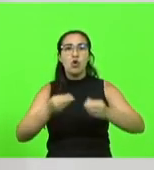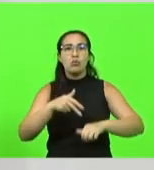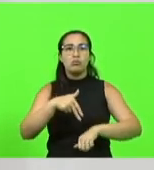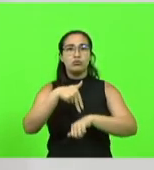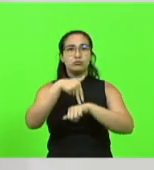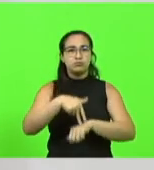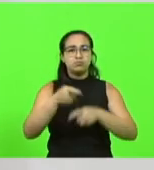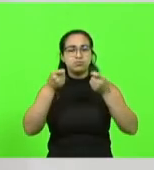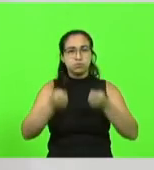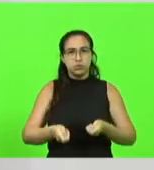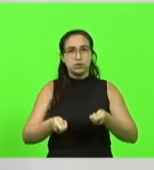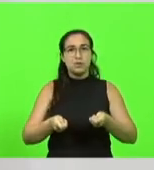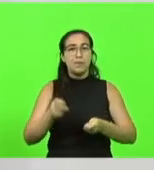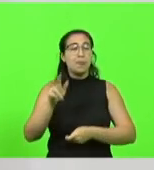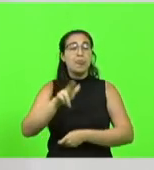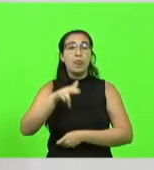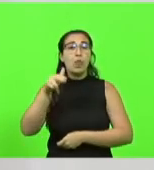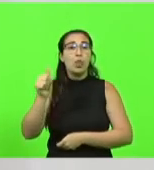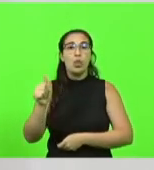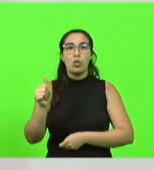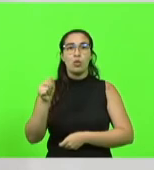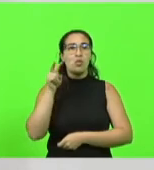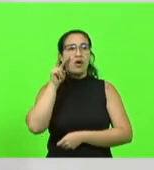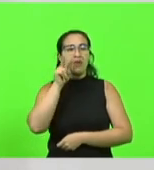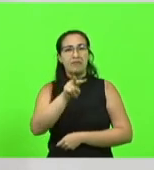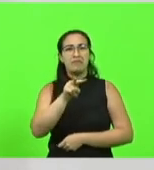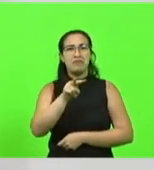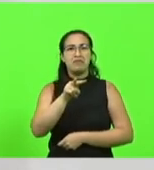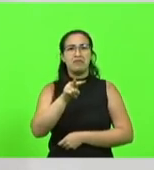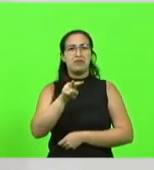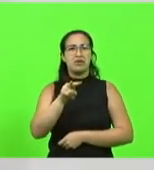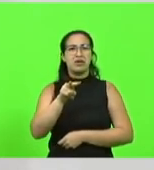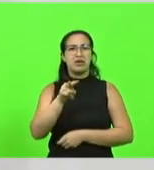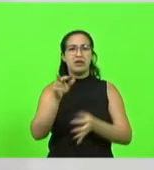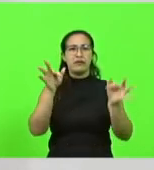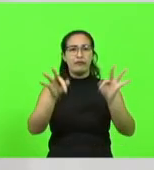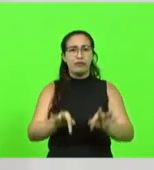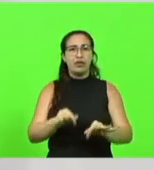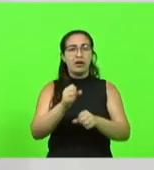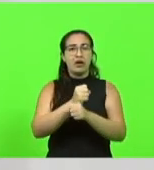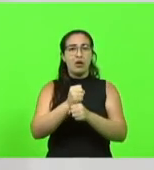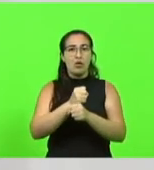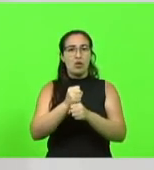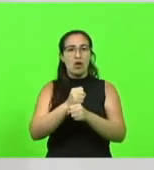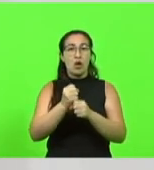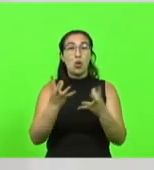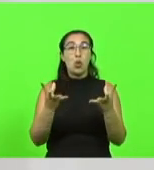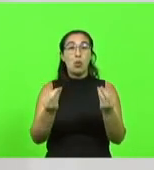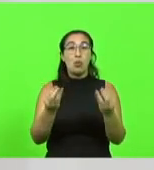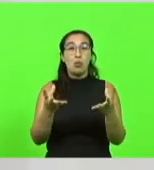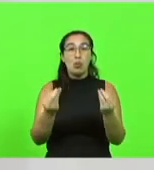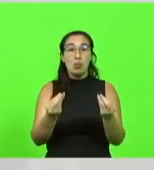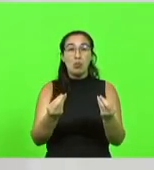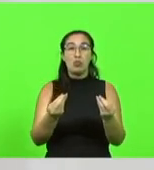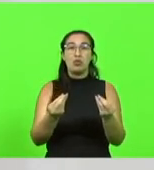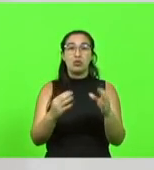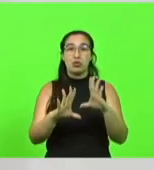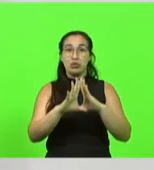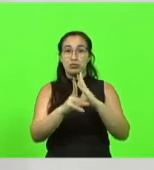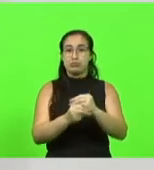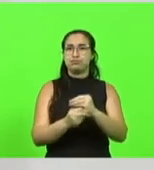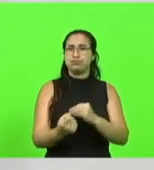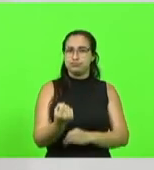que nunca tinha visto um final de ano com tanto jabuti e